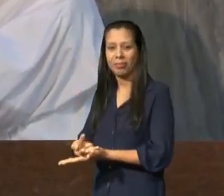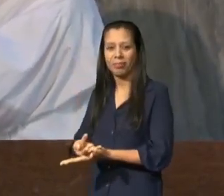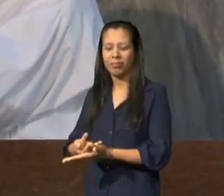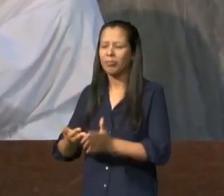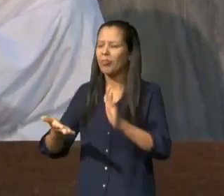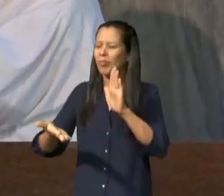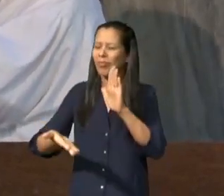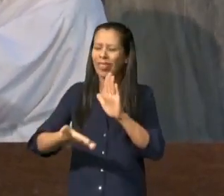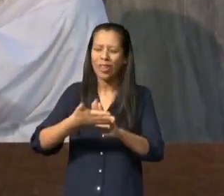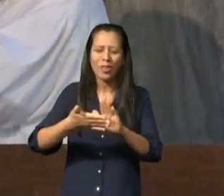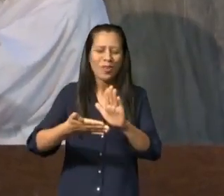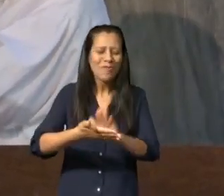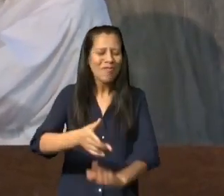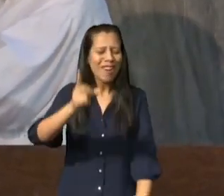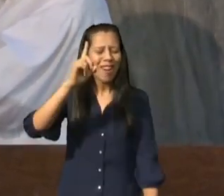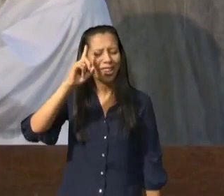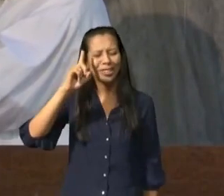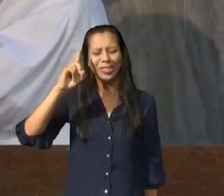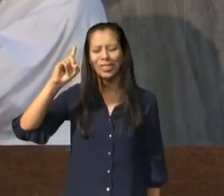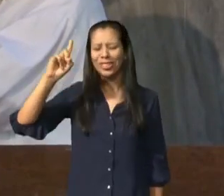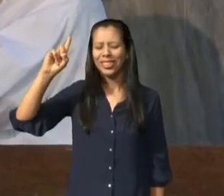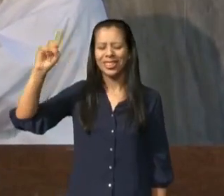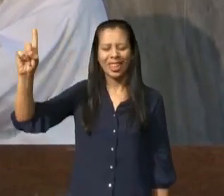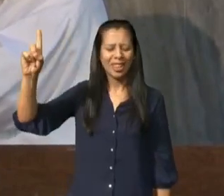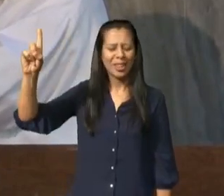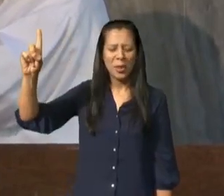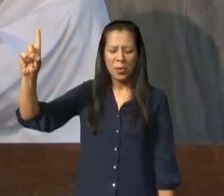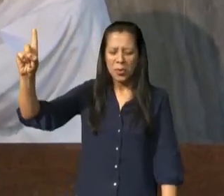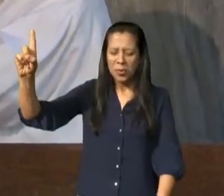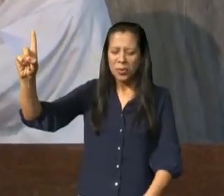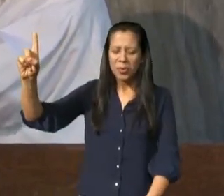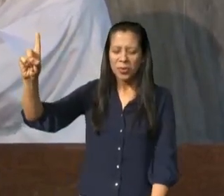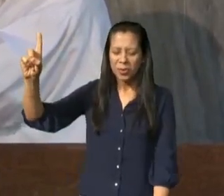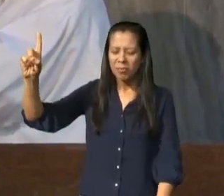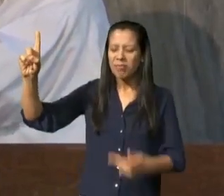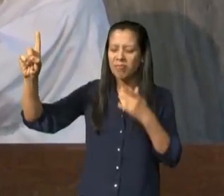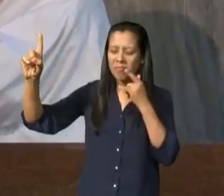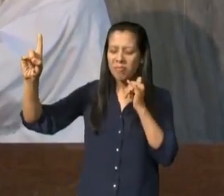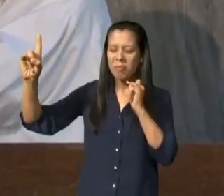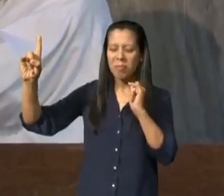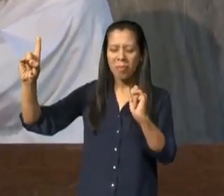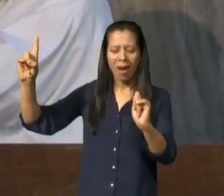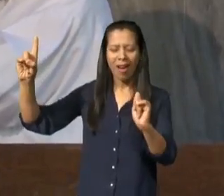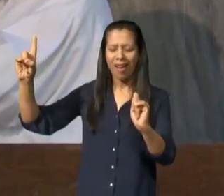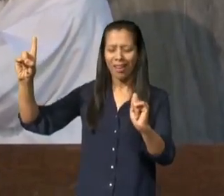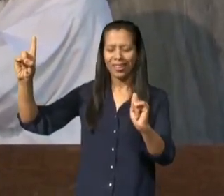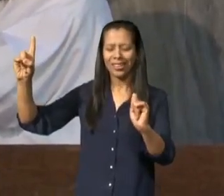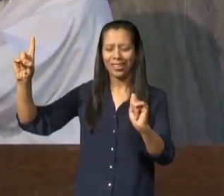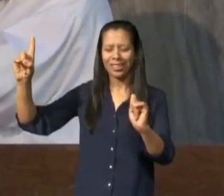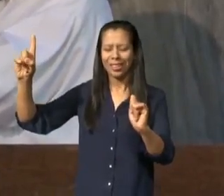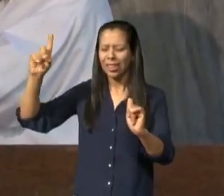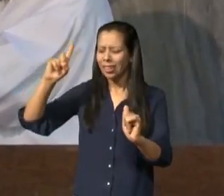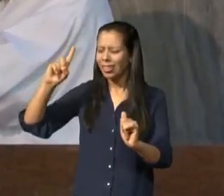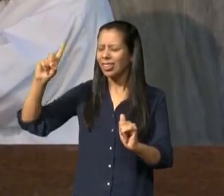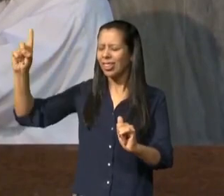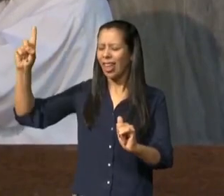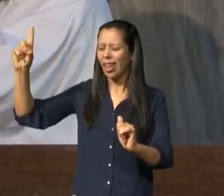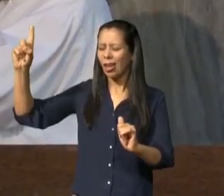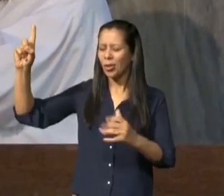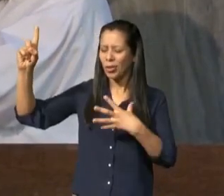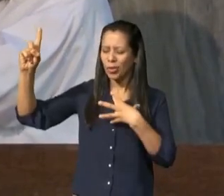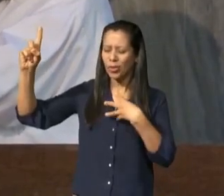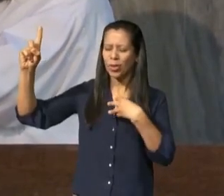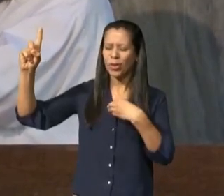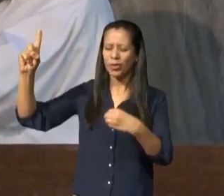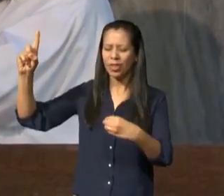louvado seja o teu nome Deus Pai louvado seja o teu nome Deus Filho louvado seja o